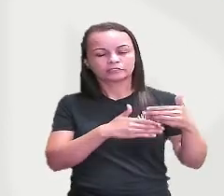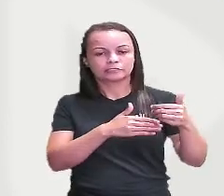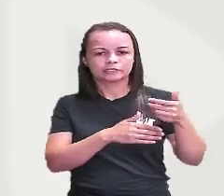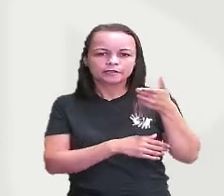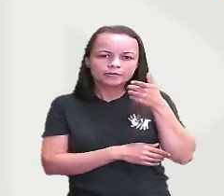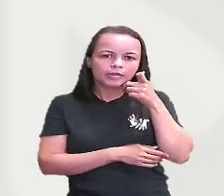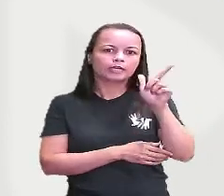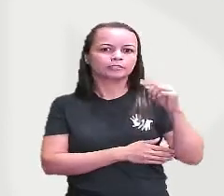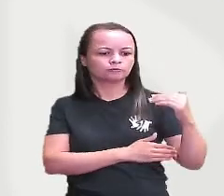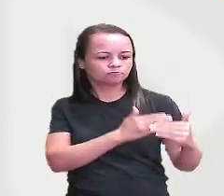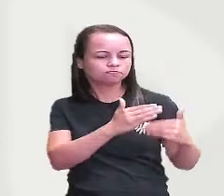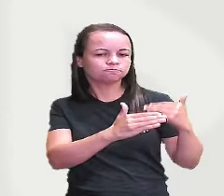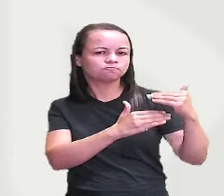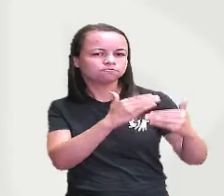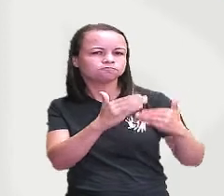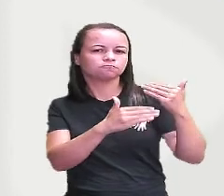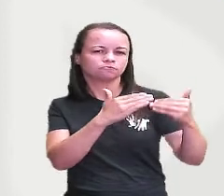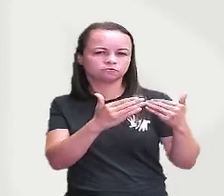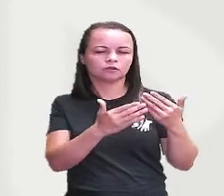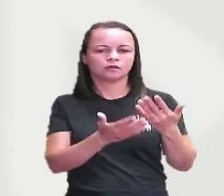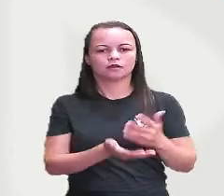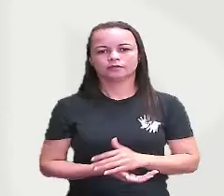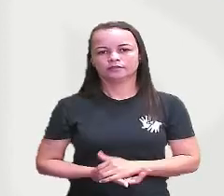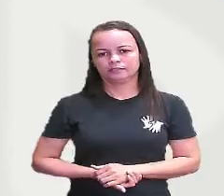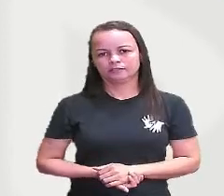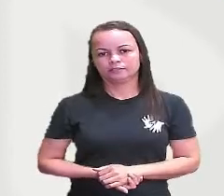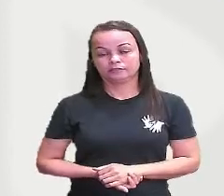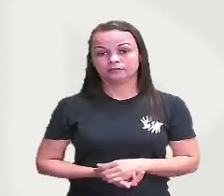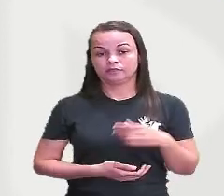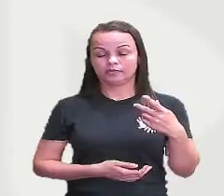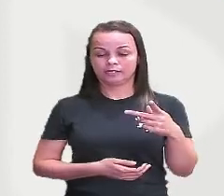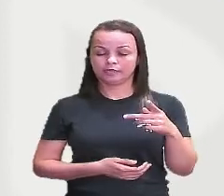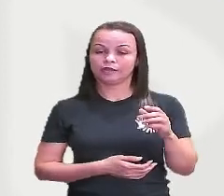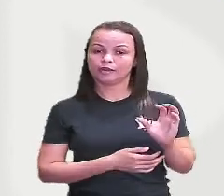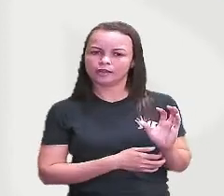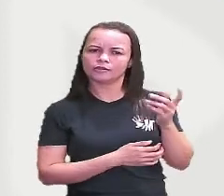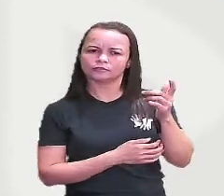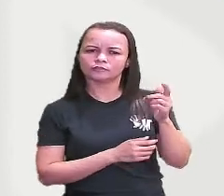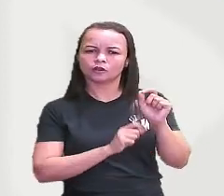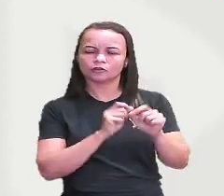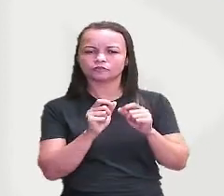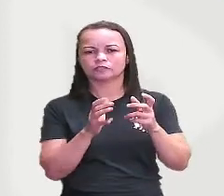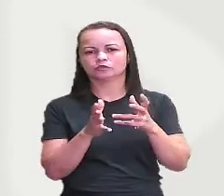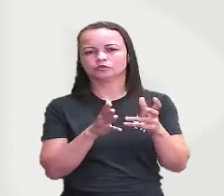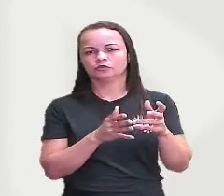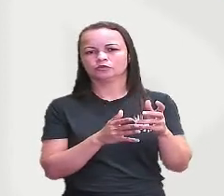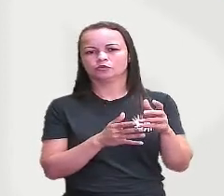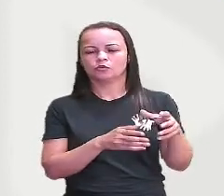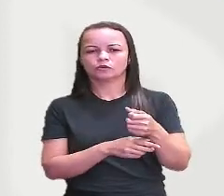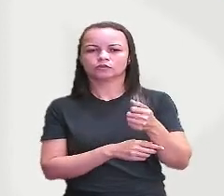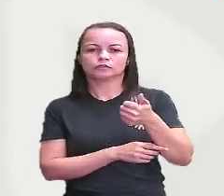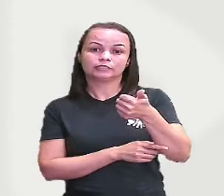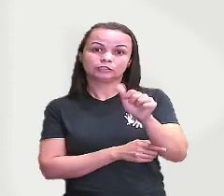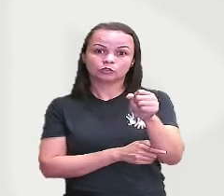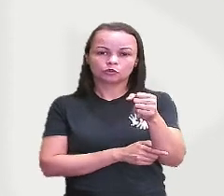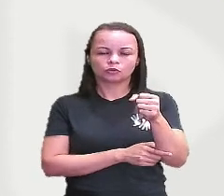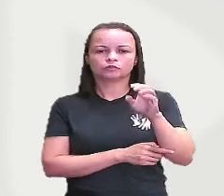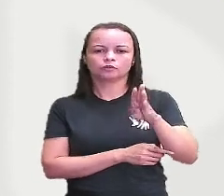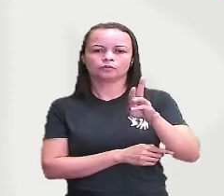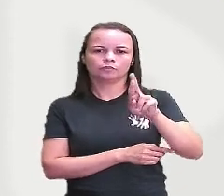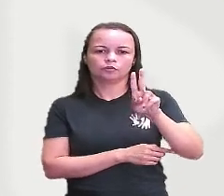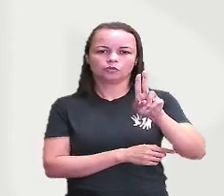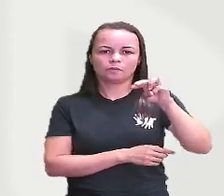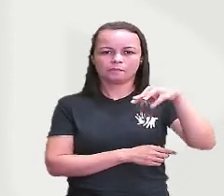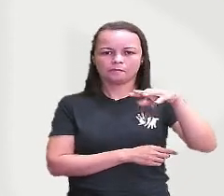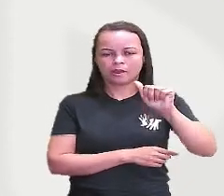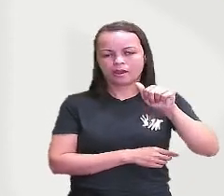forças né já com essa satisfação ele vai resultar no golpe do 18 de Brumário que vai instituir